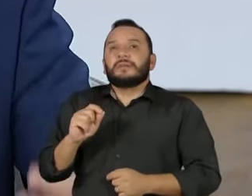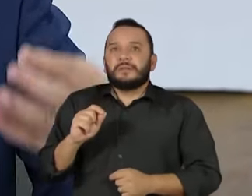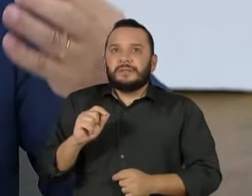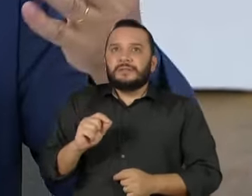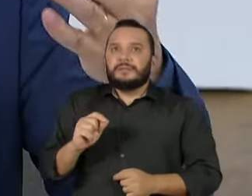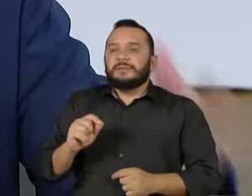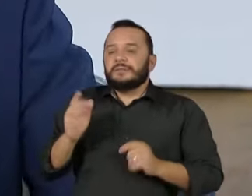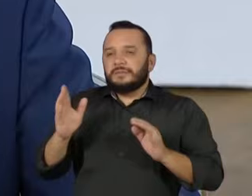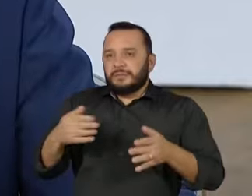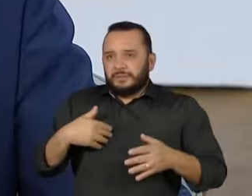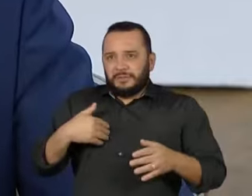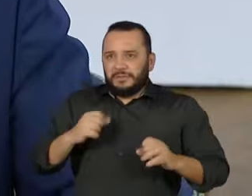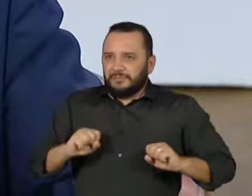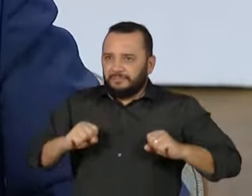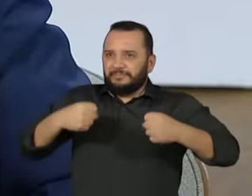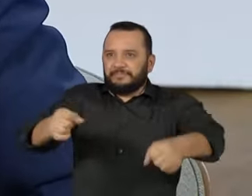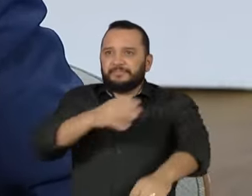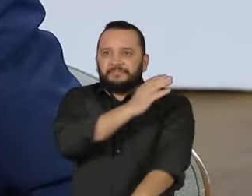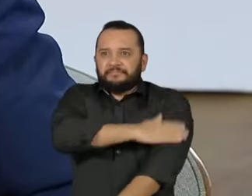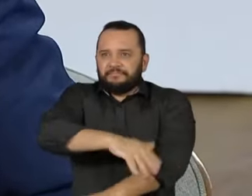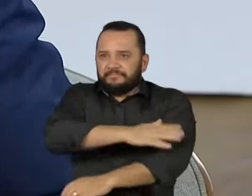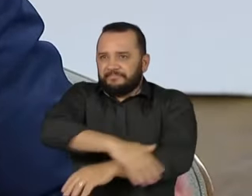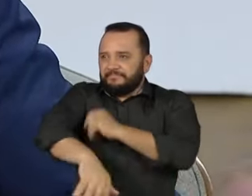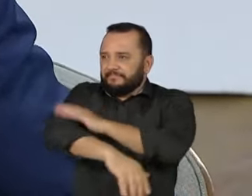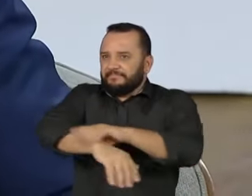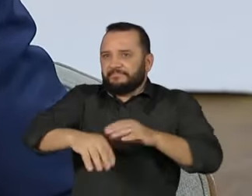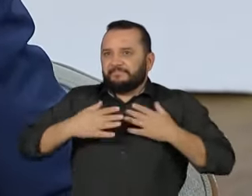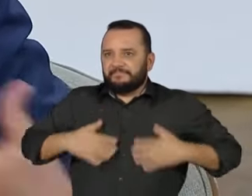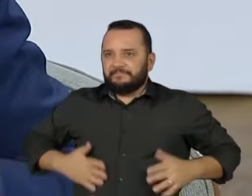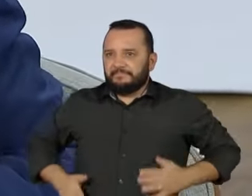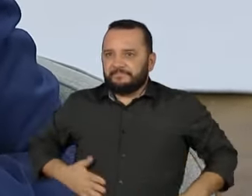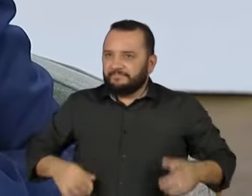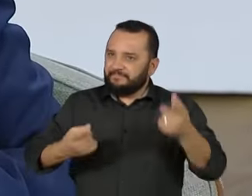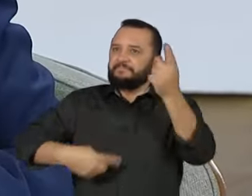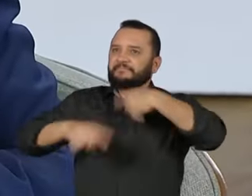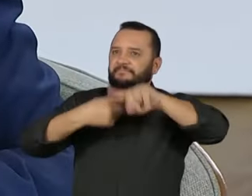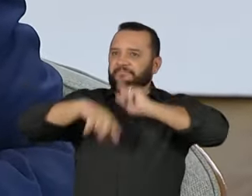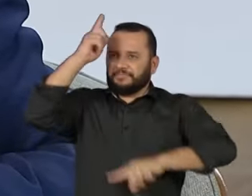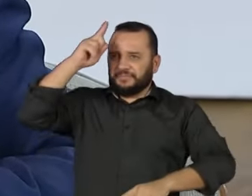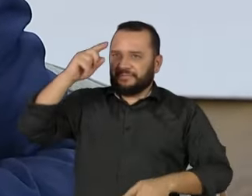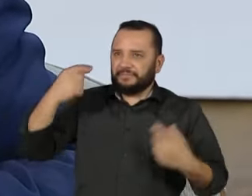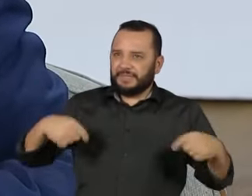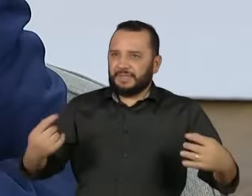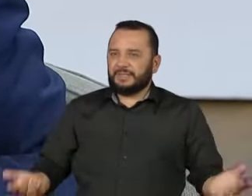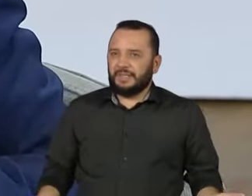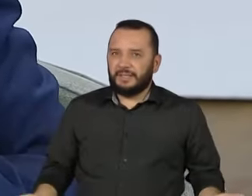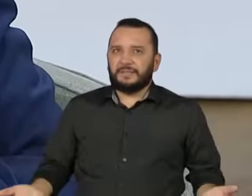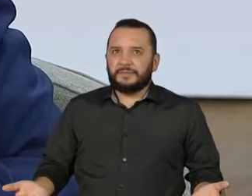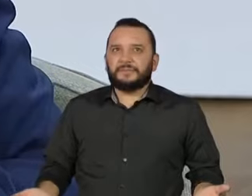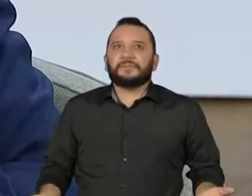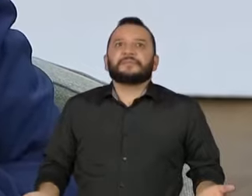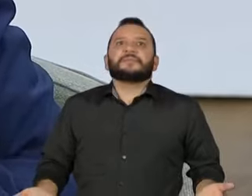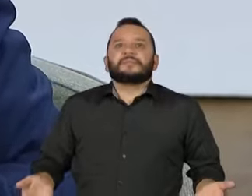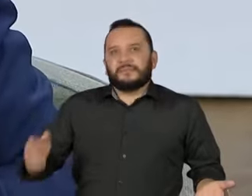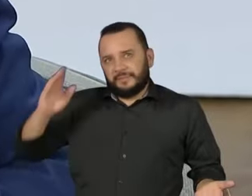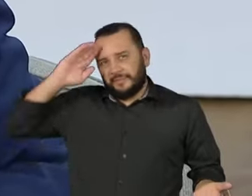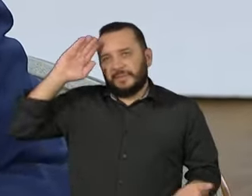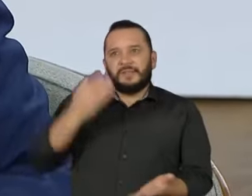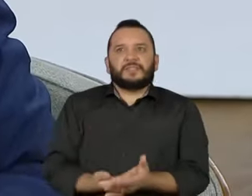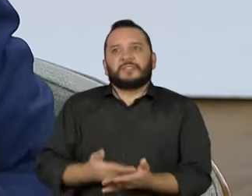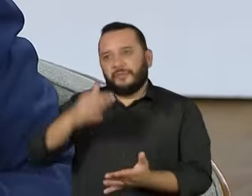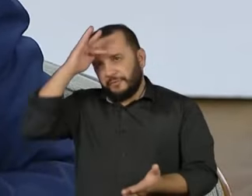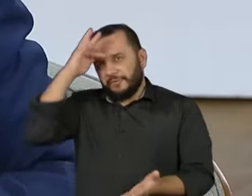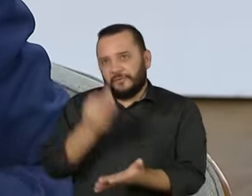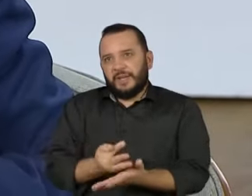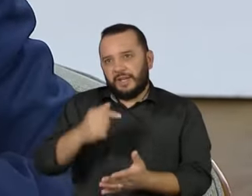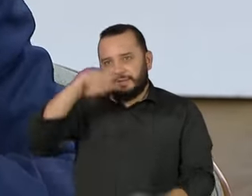Levantar, sacudir a poeira e dar a volta por cima. Nós vamos lá? Eu acho que vamos. Eu tenho muita fé no nosso